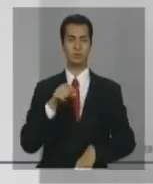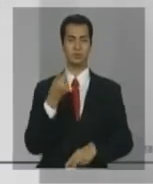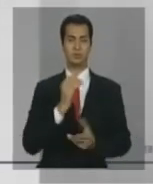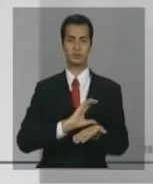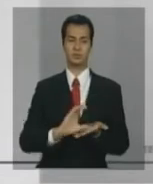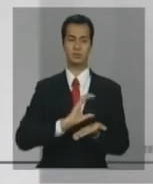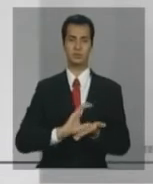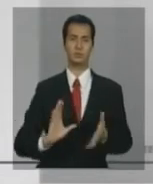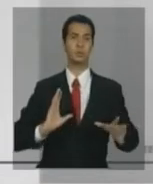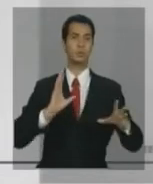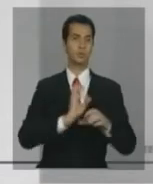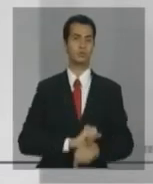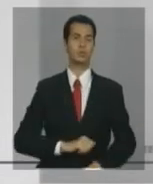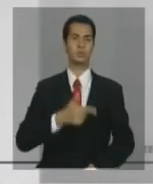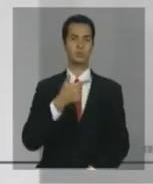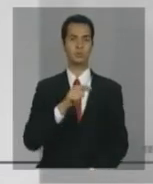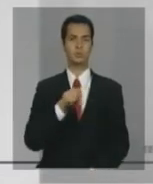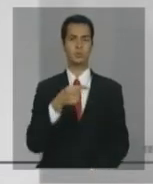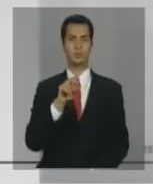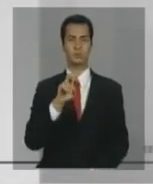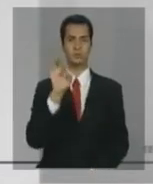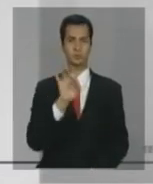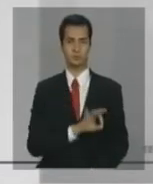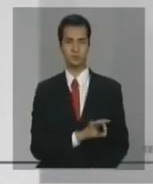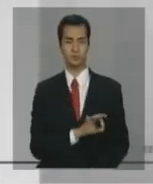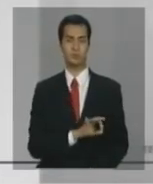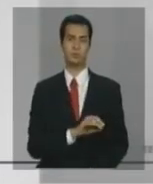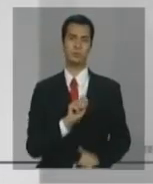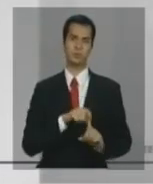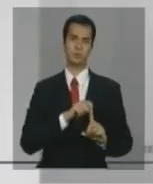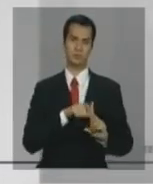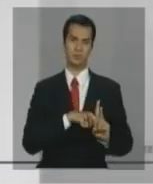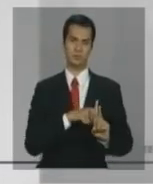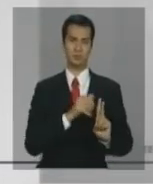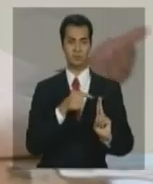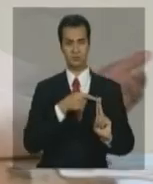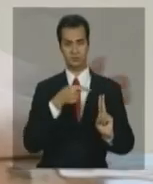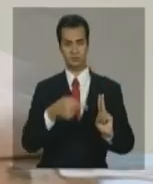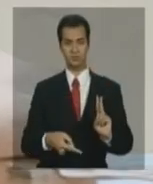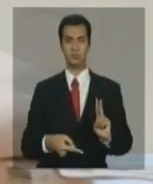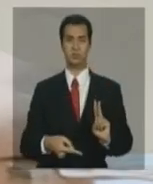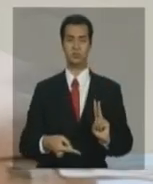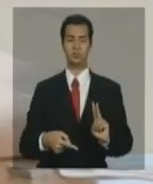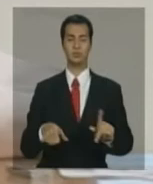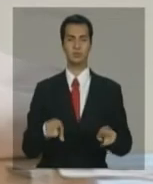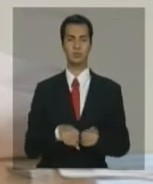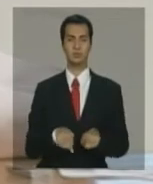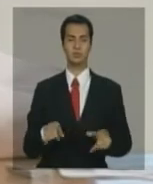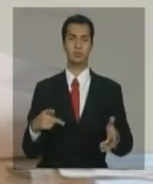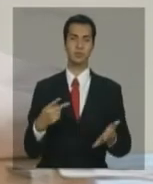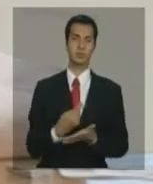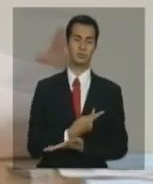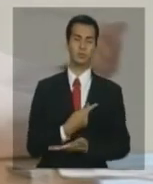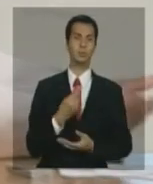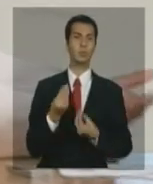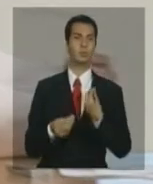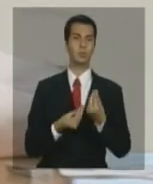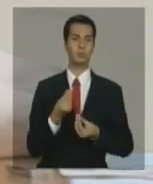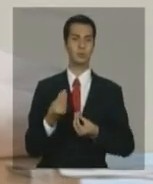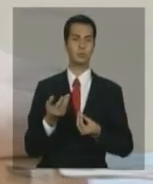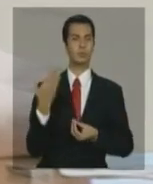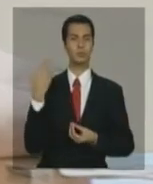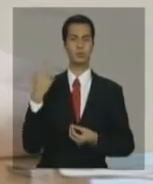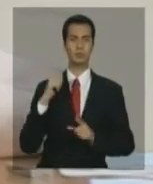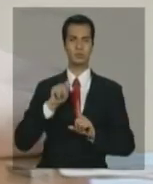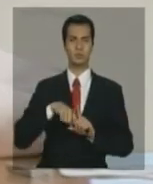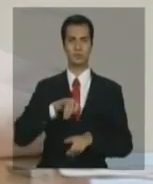total, 2,5%, nos dois primeiros meses do ano, revertendo o que aconteceu em janeiro, quando